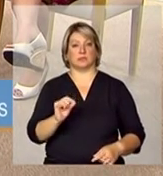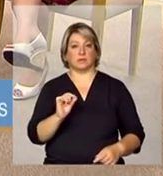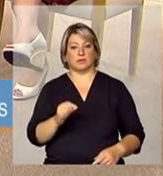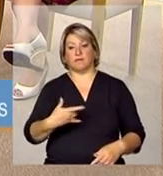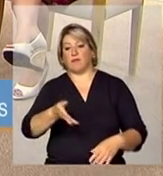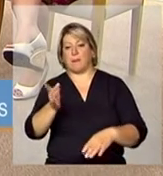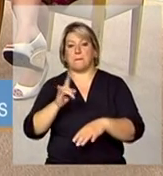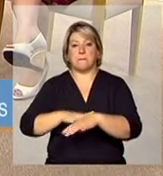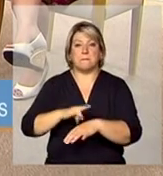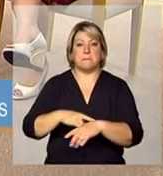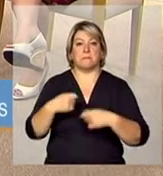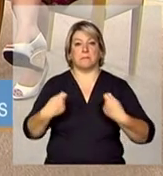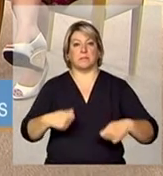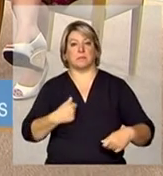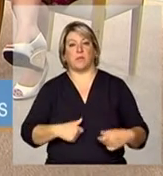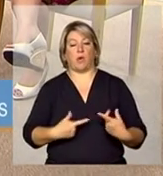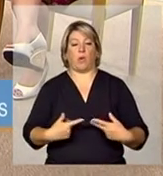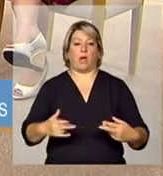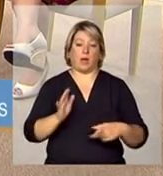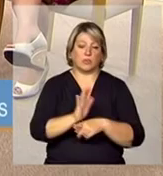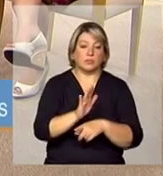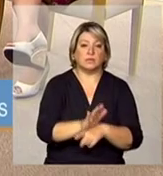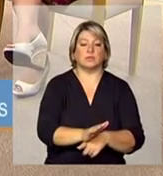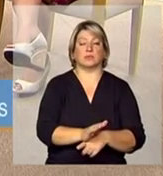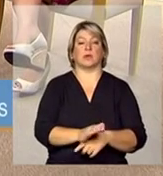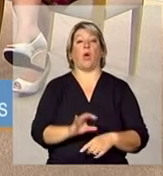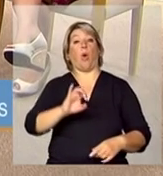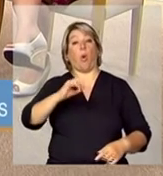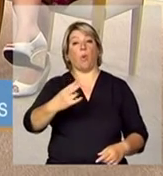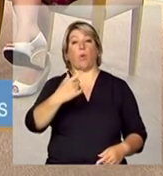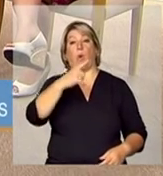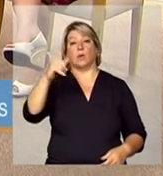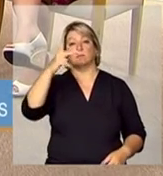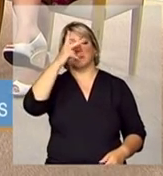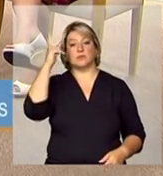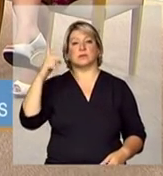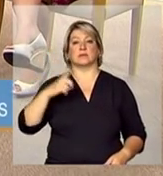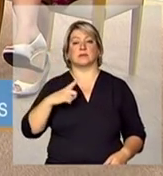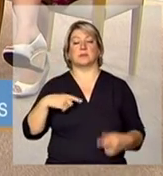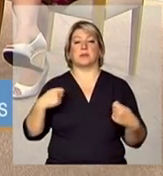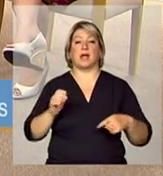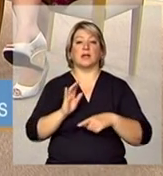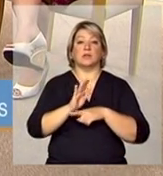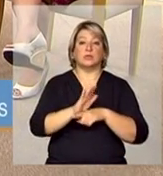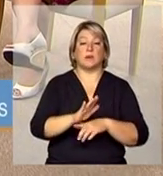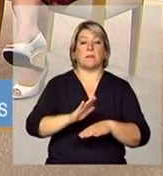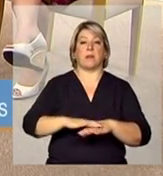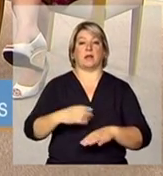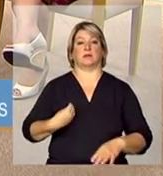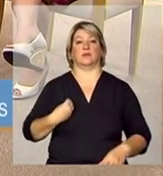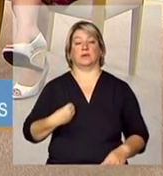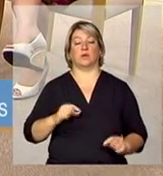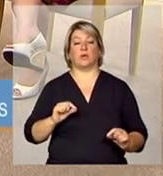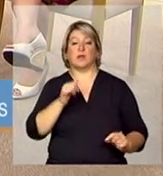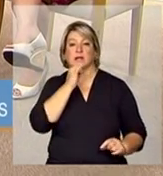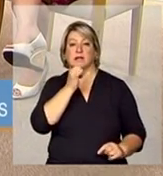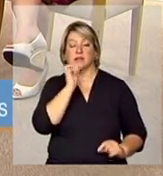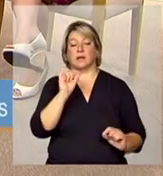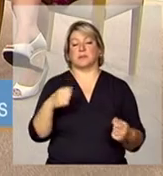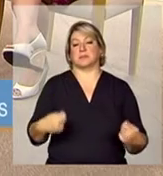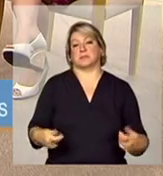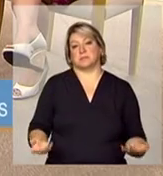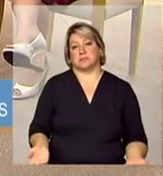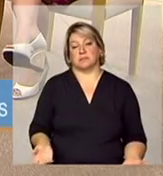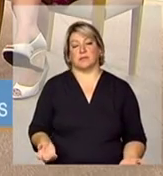pessoas que precisam de um auxílio uma ajuda um pouco mais funcional que é aquelas pessoas que precisam bom,